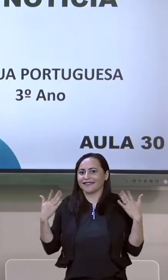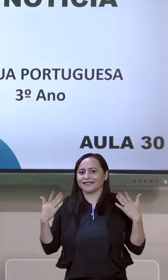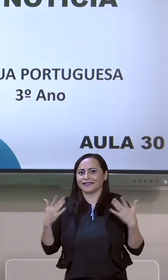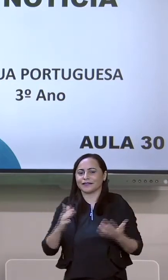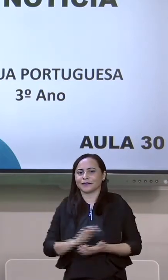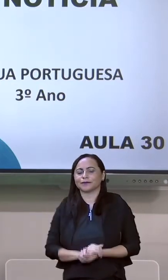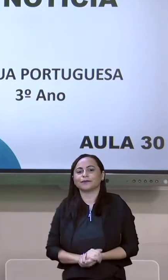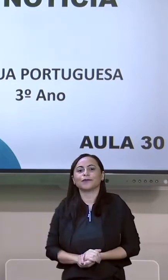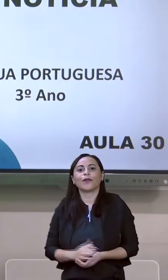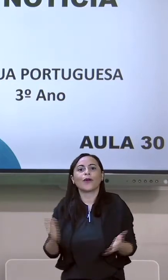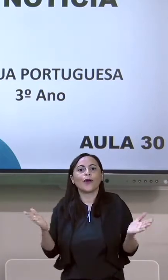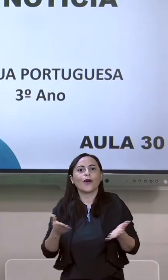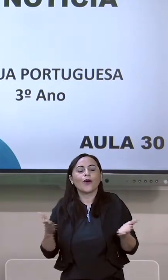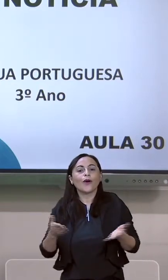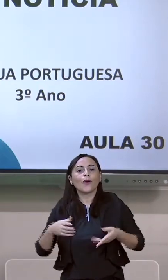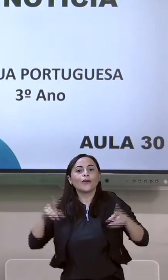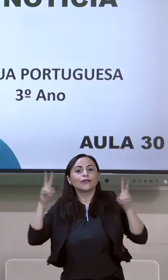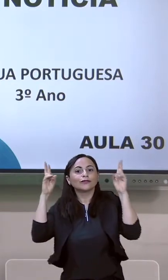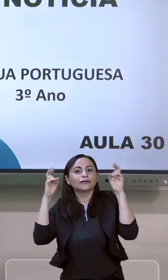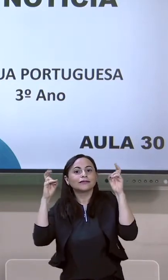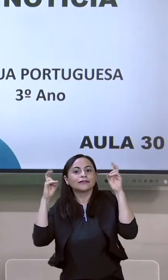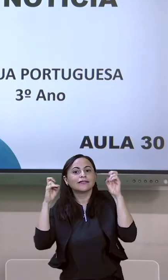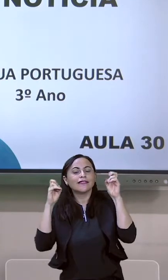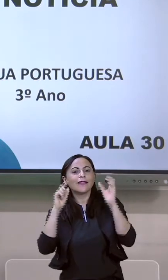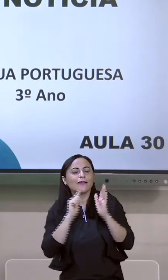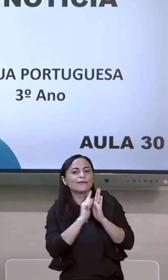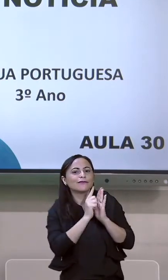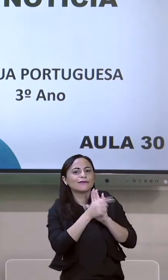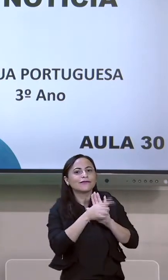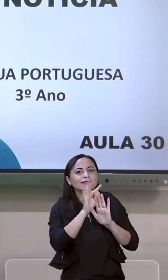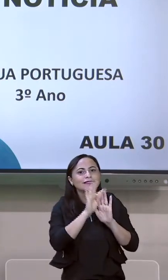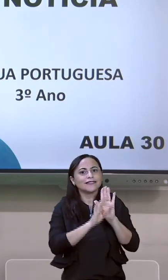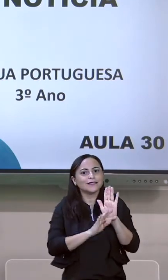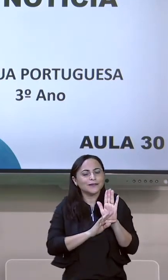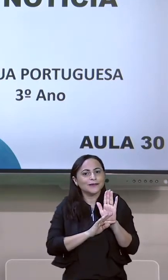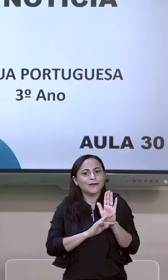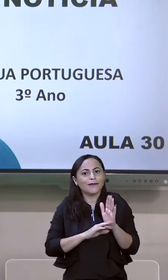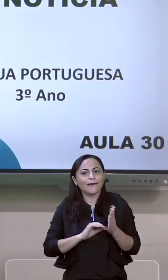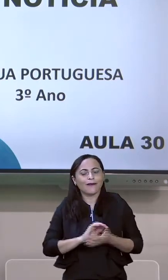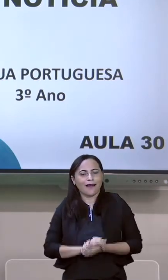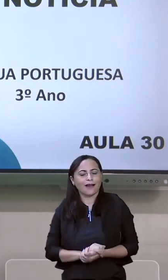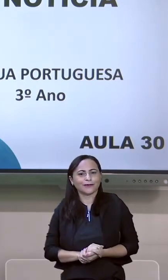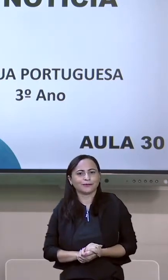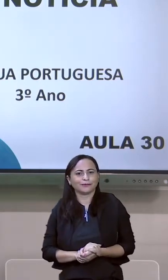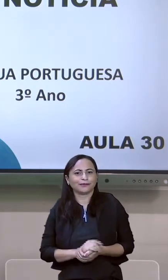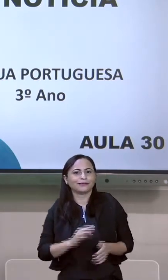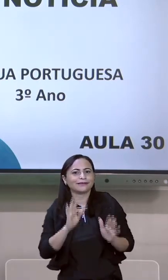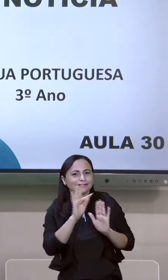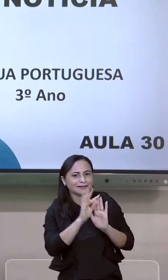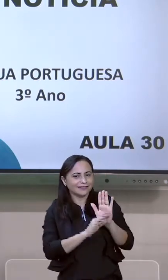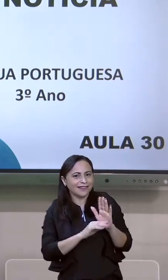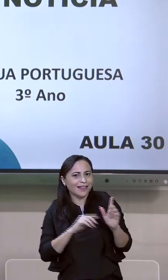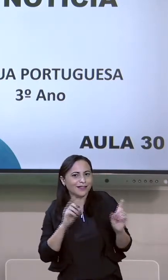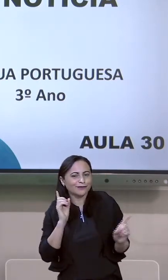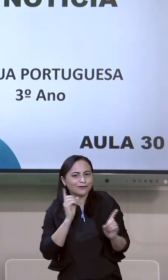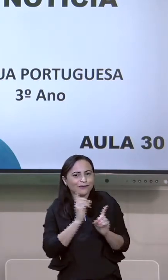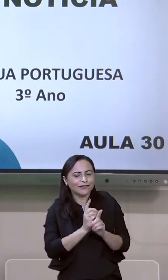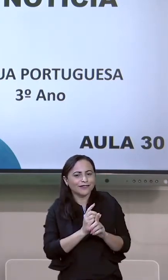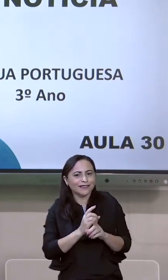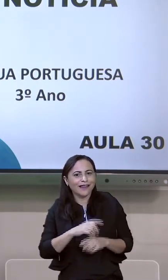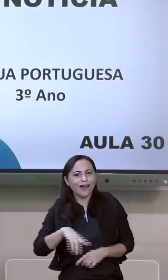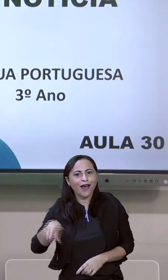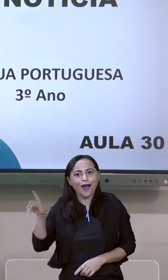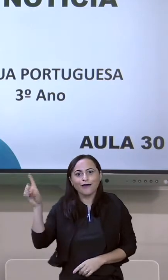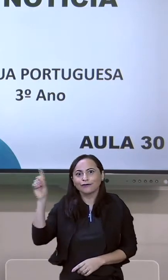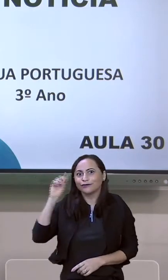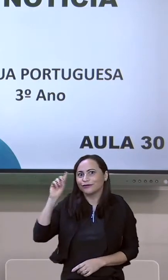mais um gênero textual, um tipo de texto que a gente encontra no nosso cotidiano. Bom,